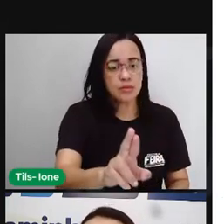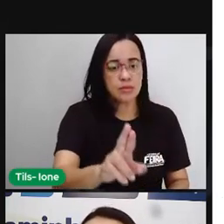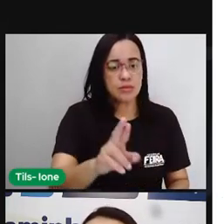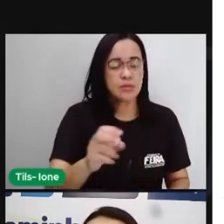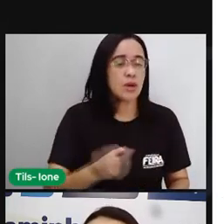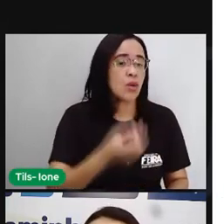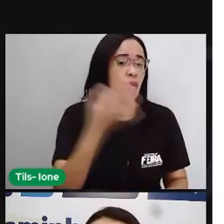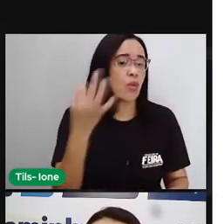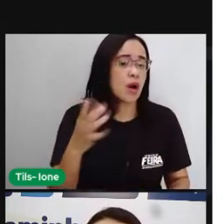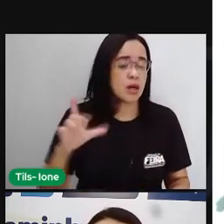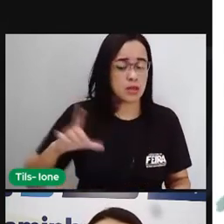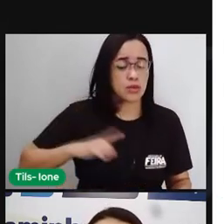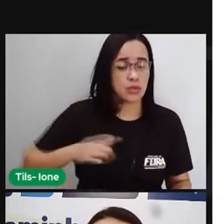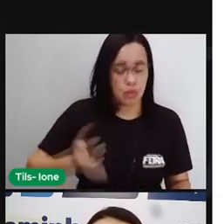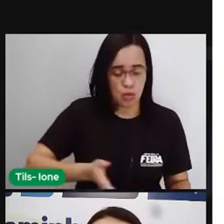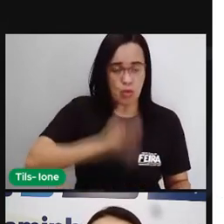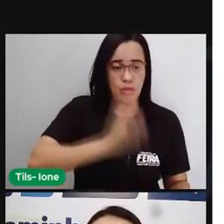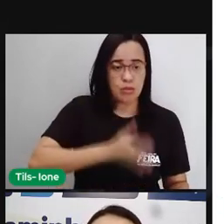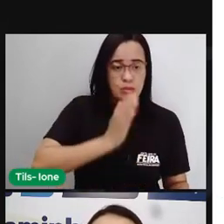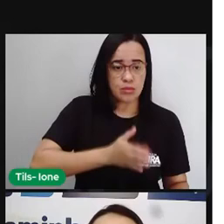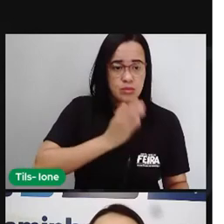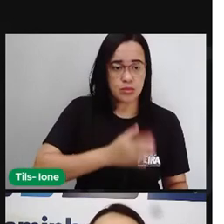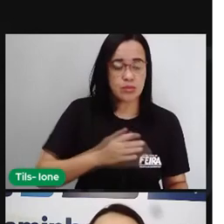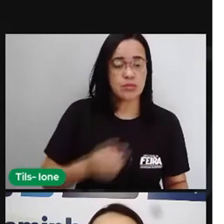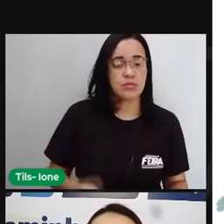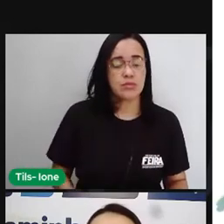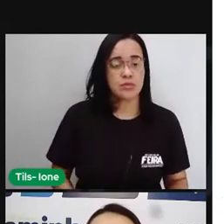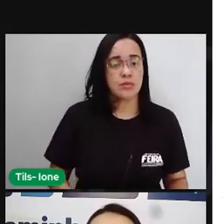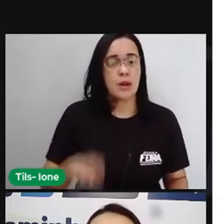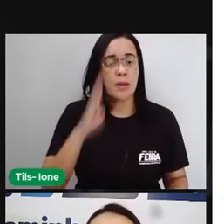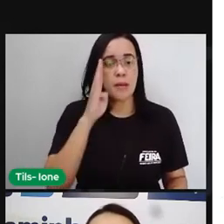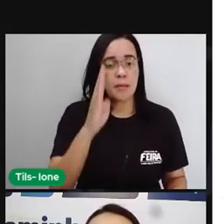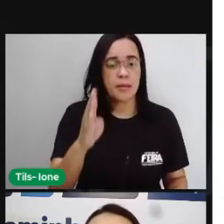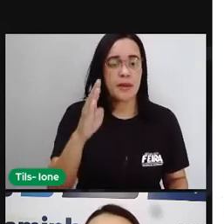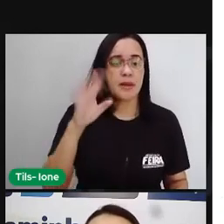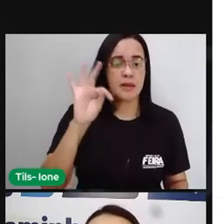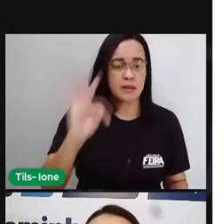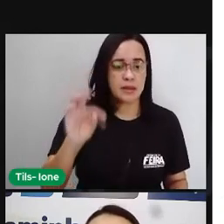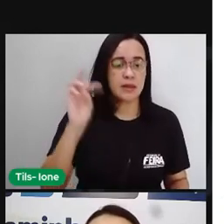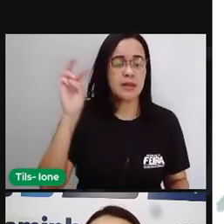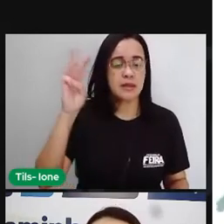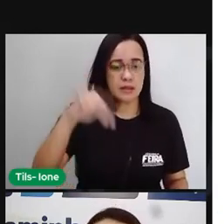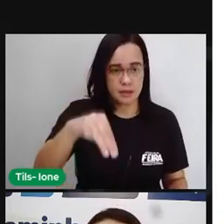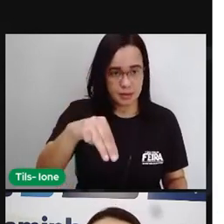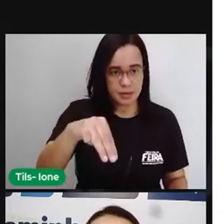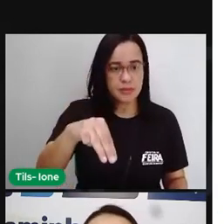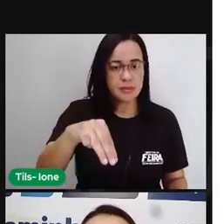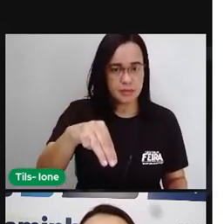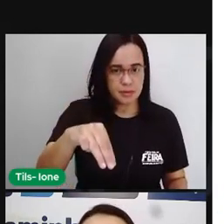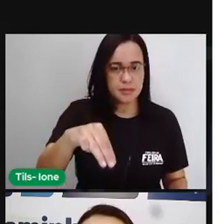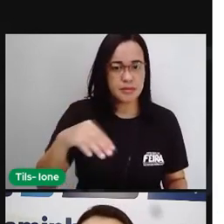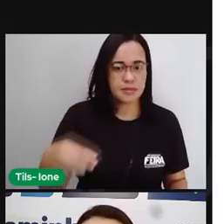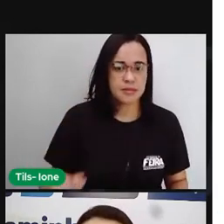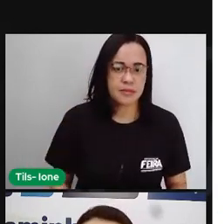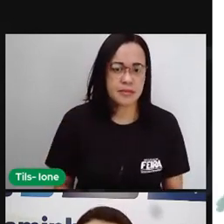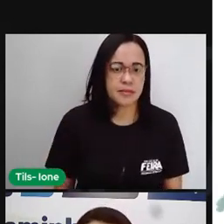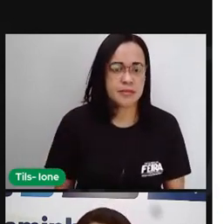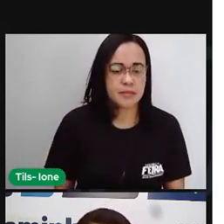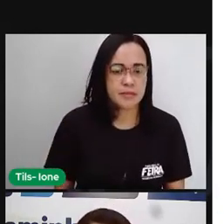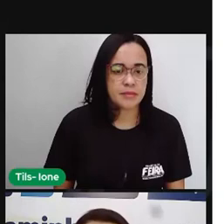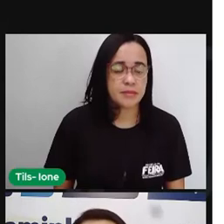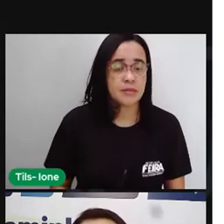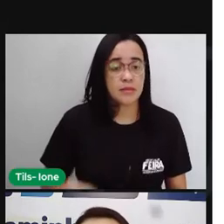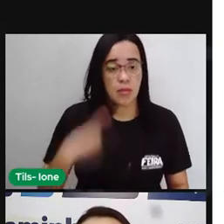quantidade de batimentos por minuto se esses batimentos forem em uma hora. Então, em cada uma